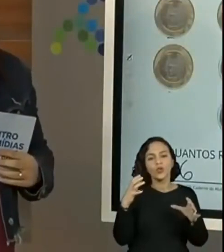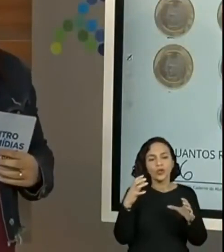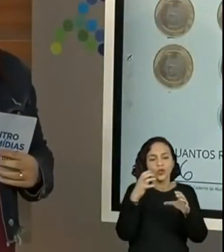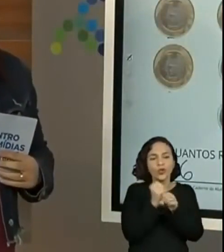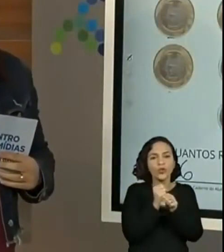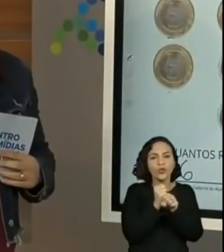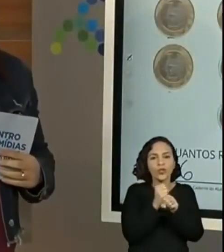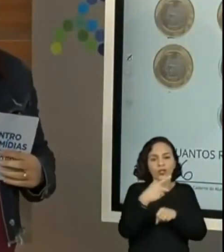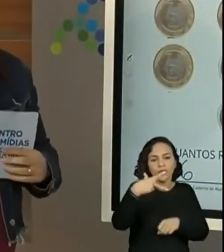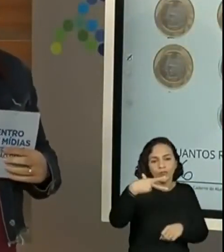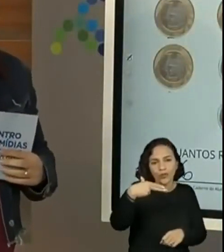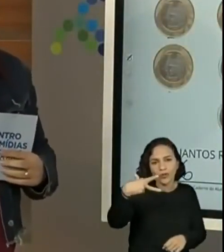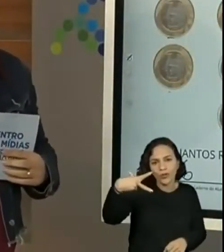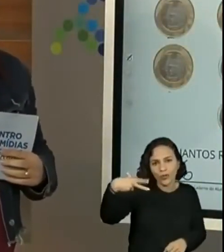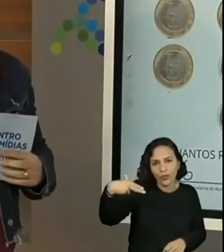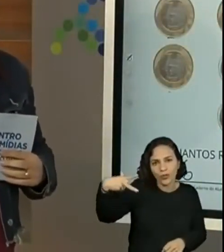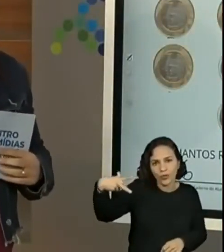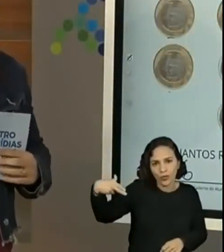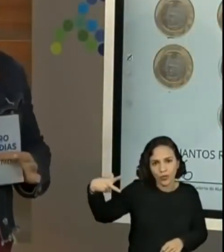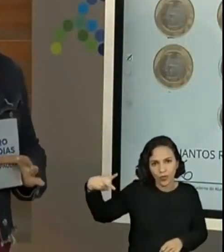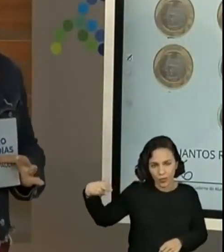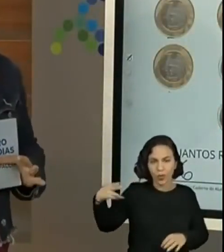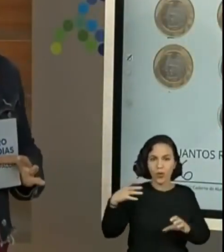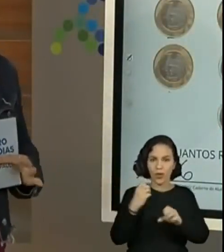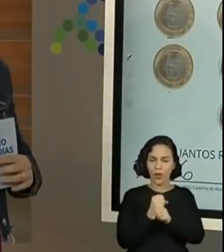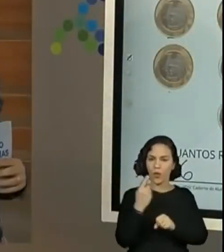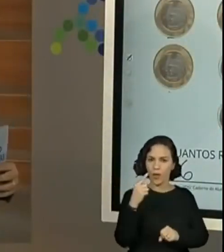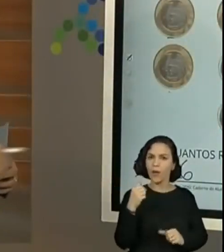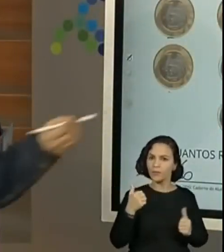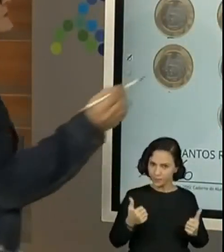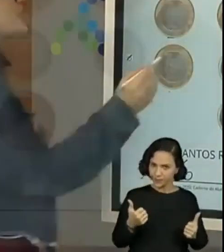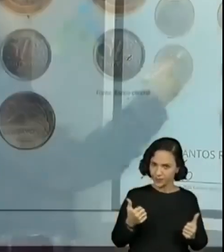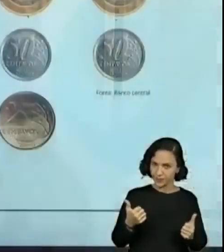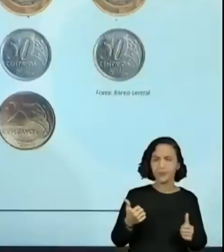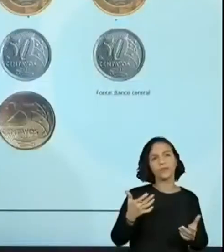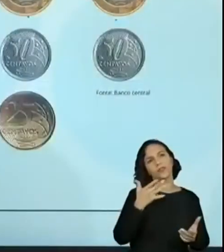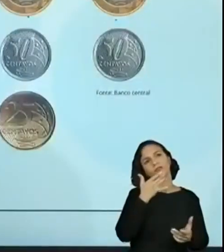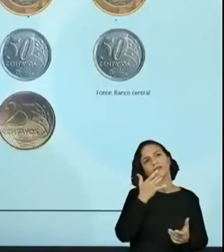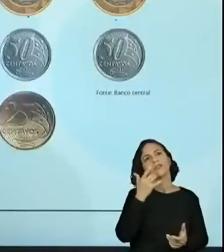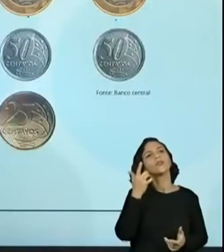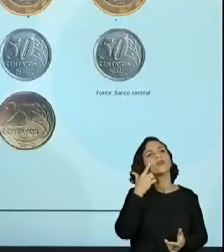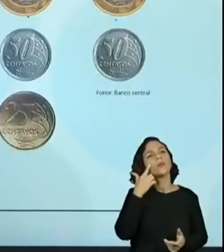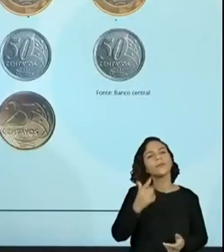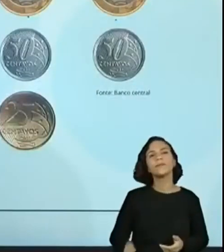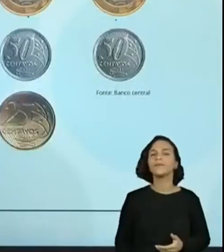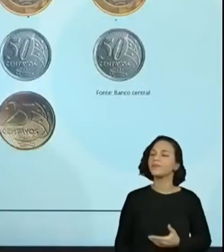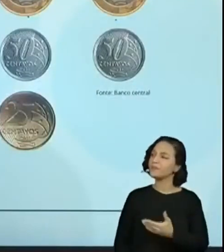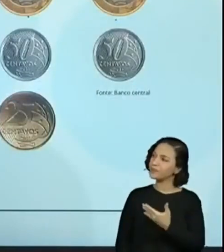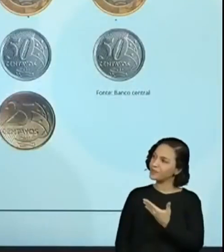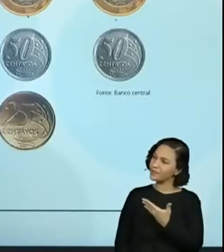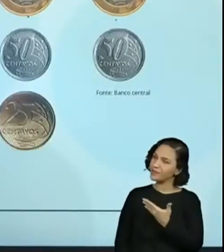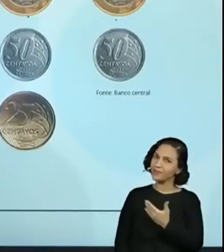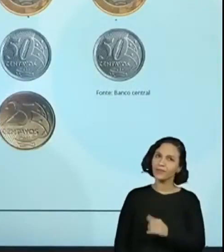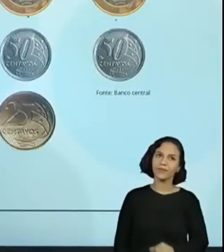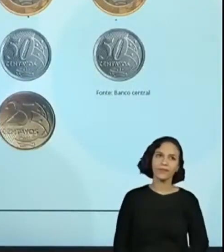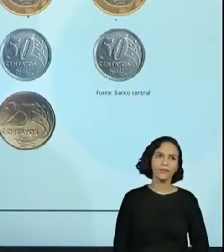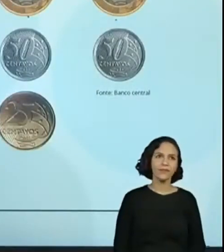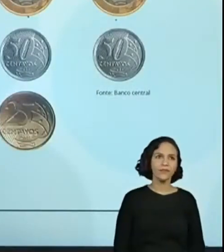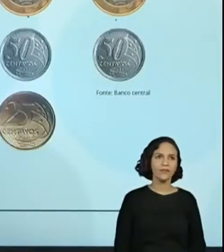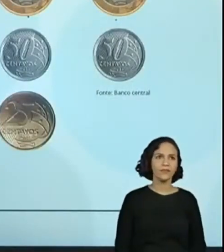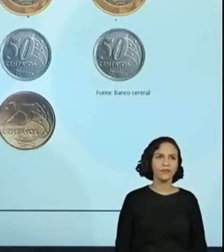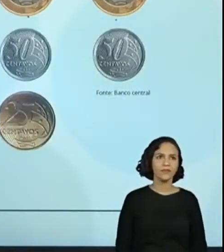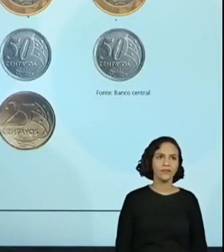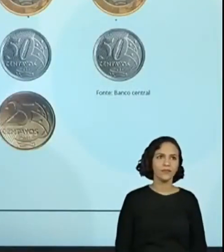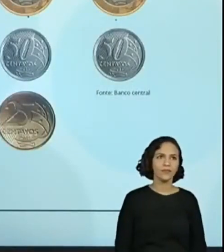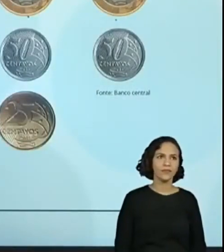para a gente contar já direto um real. Pode ser? Pode ser, mas posso. vamos lá. Aqui temos... Opa, peraí. para